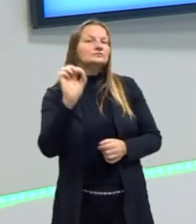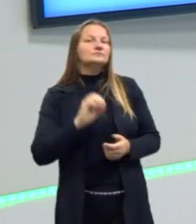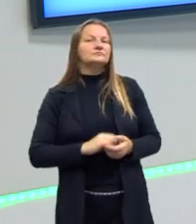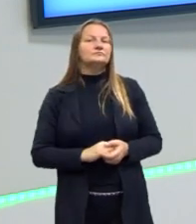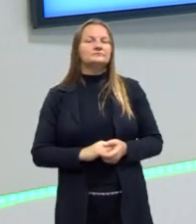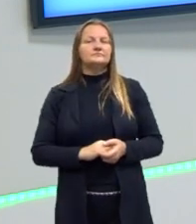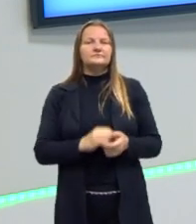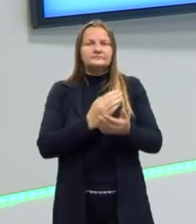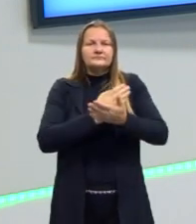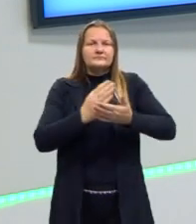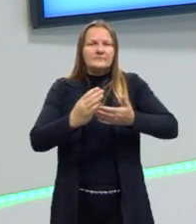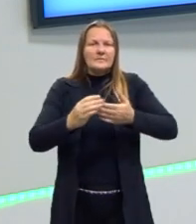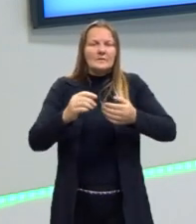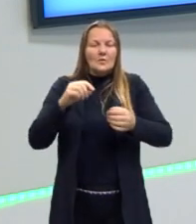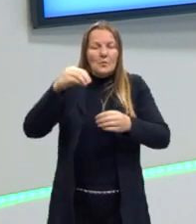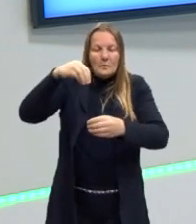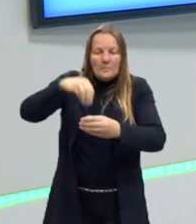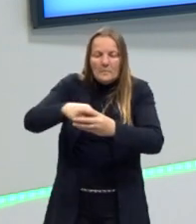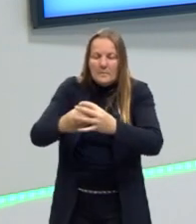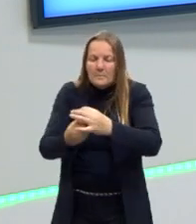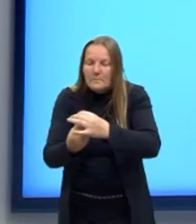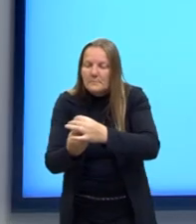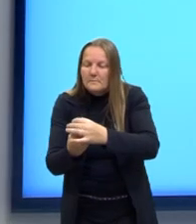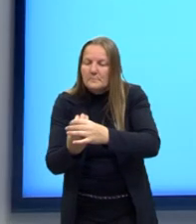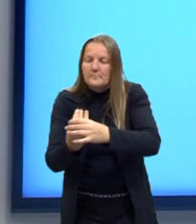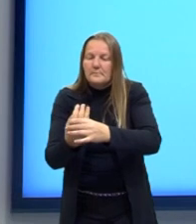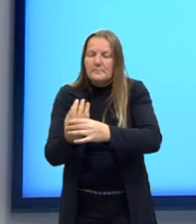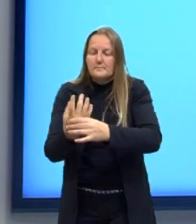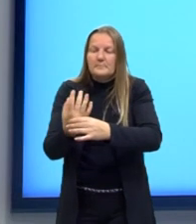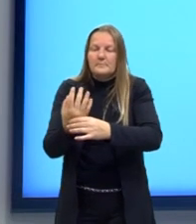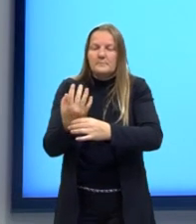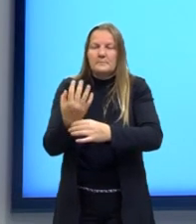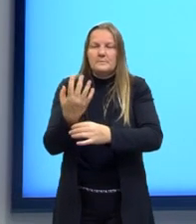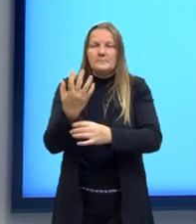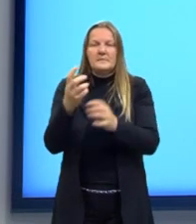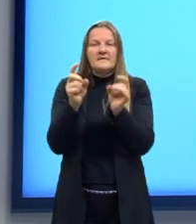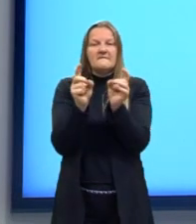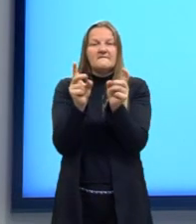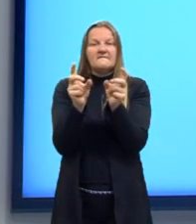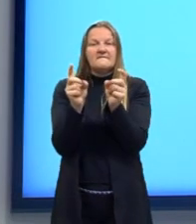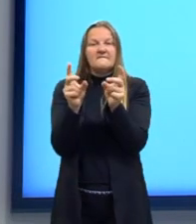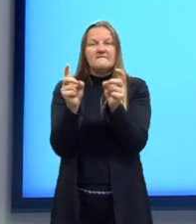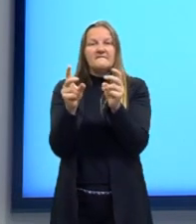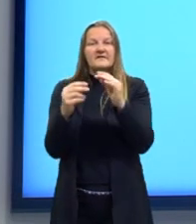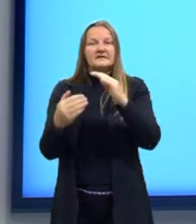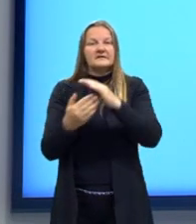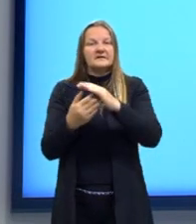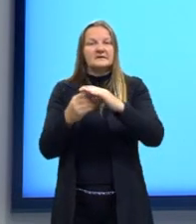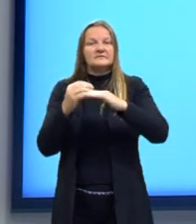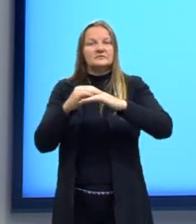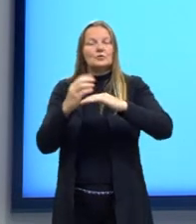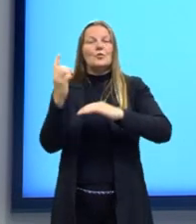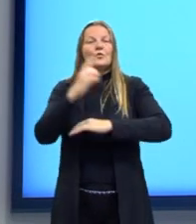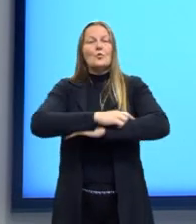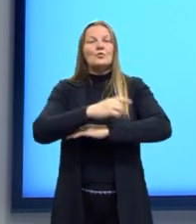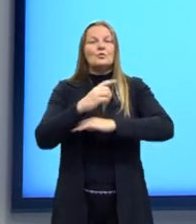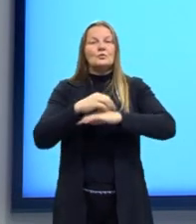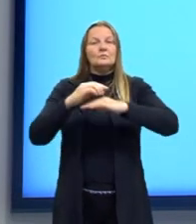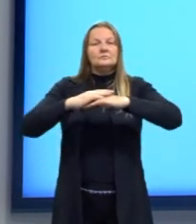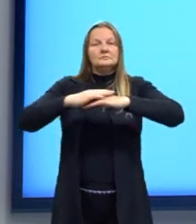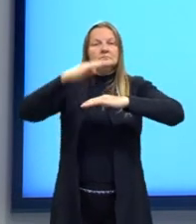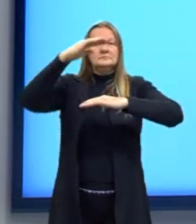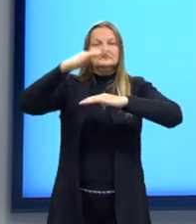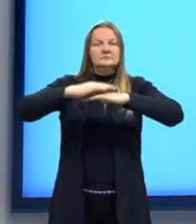a partir do momento em que uma dessas plantas é colocada à venda quanto tempo em dia ela vai